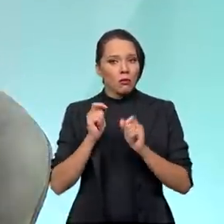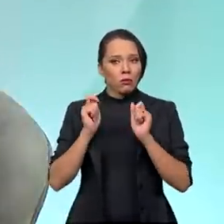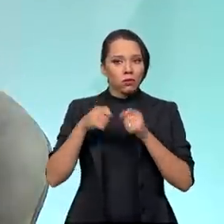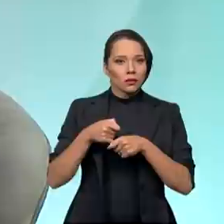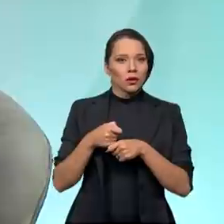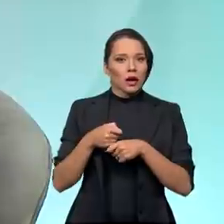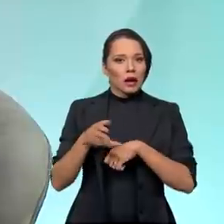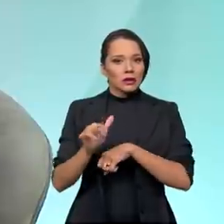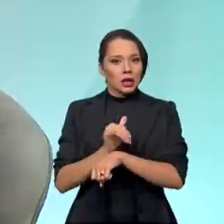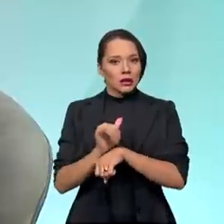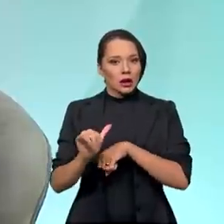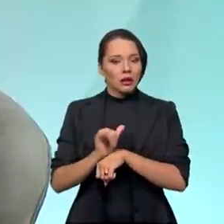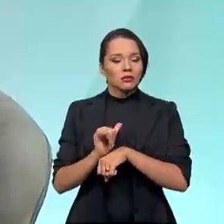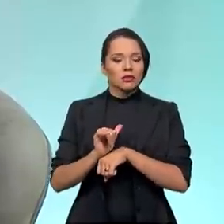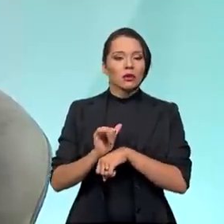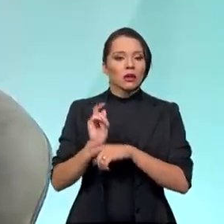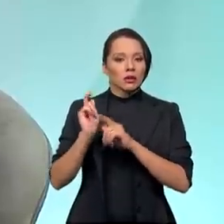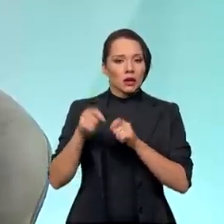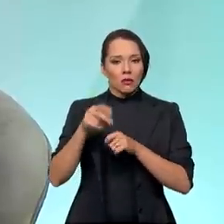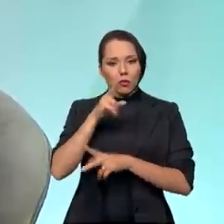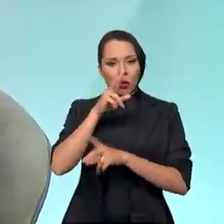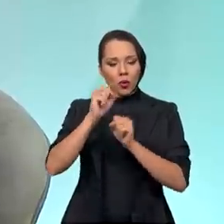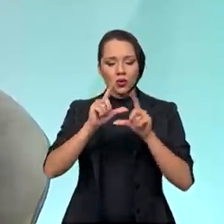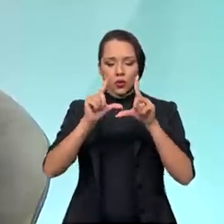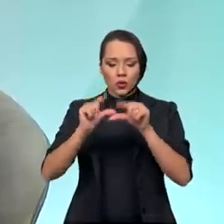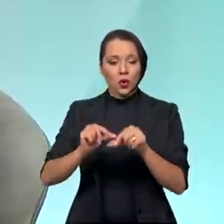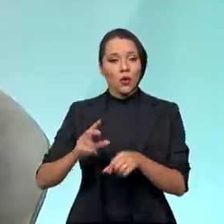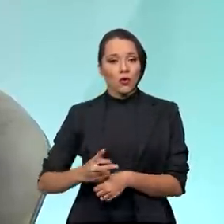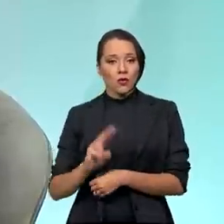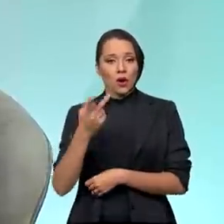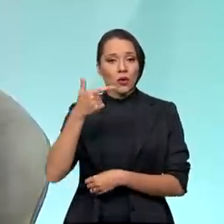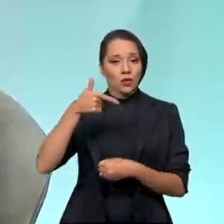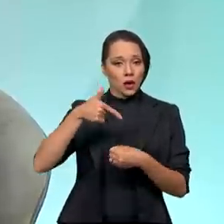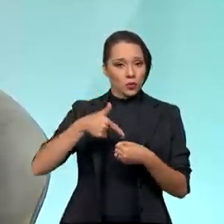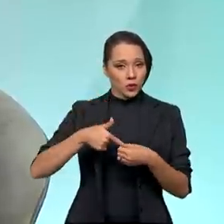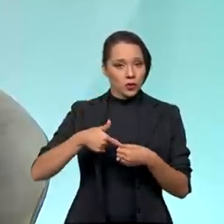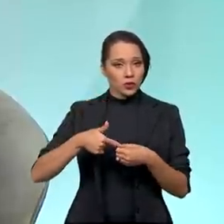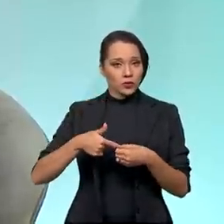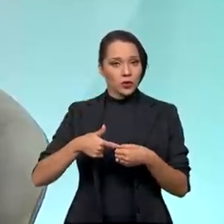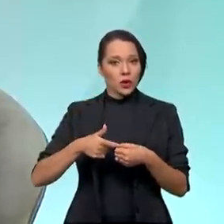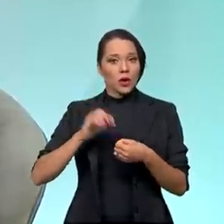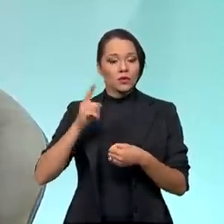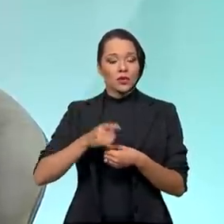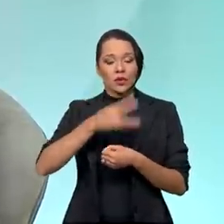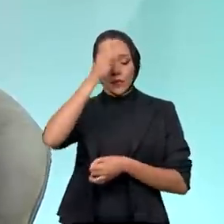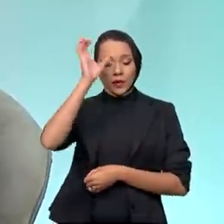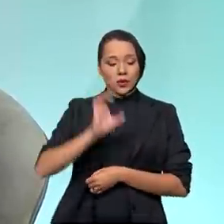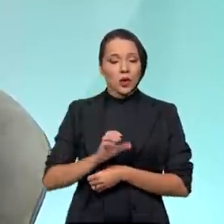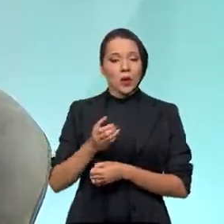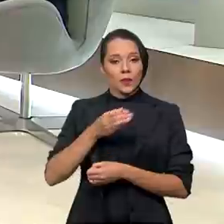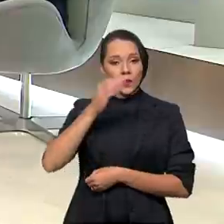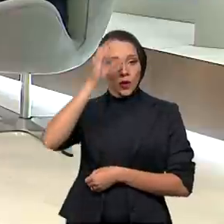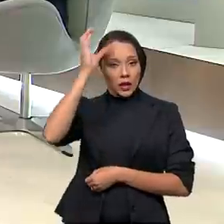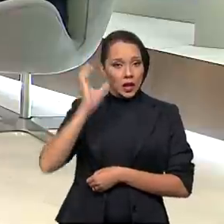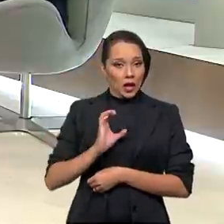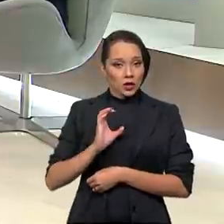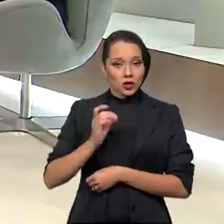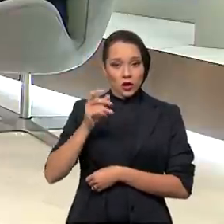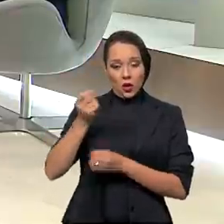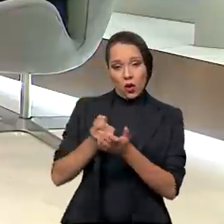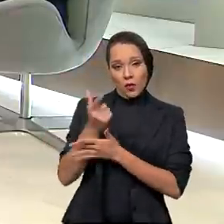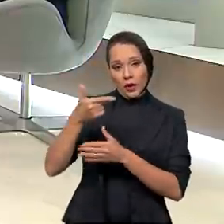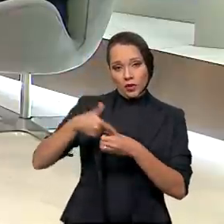as ações que estão ali, tem o potencial de reduzir o preço do combustível para o consumidor brasileiro. Quais são os